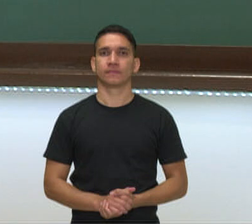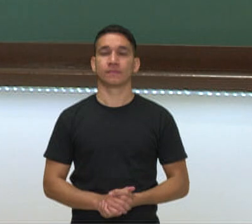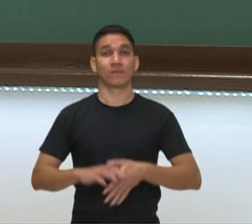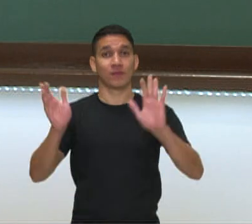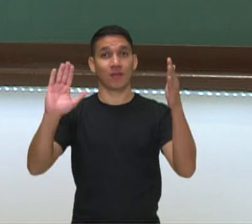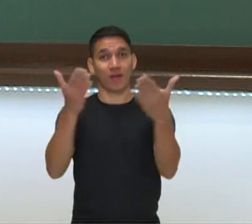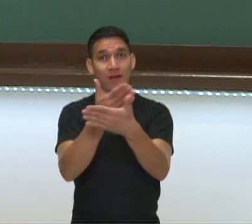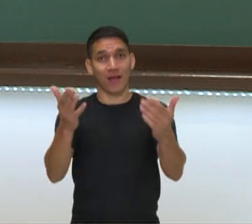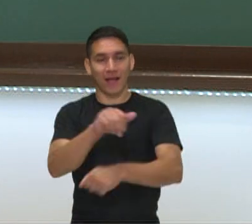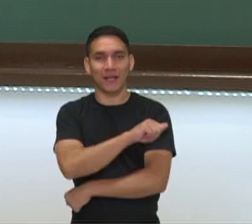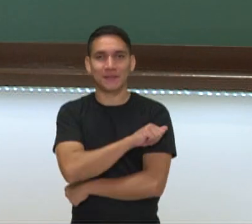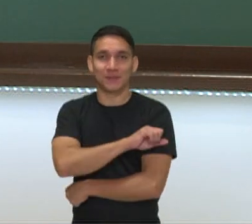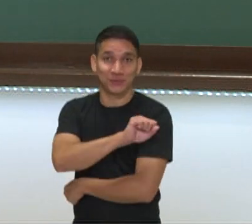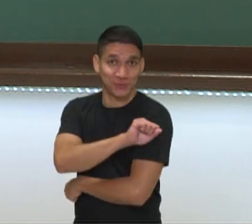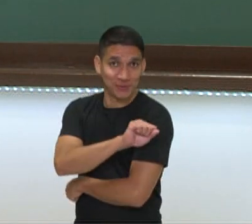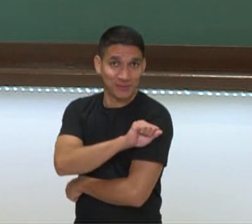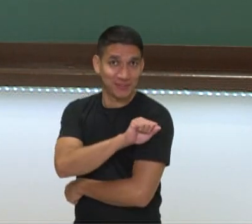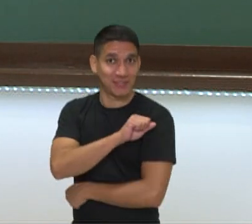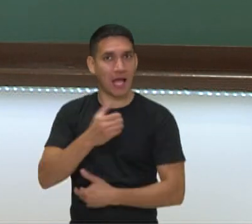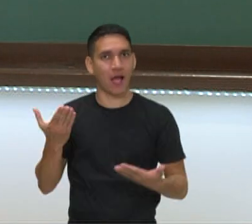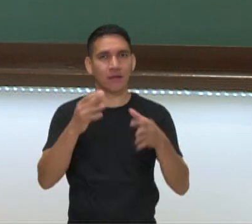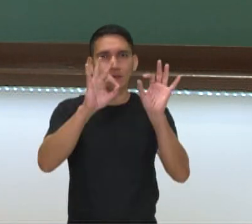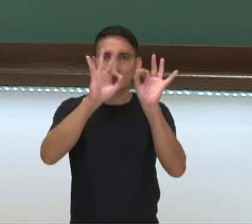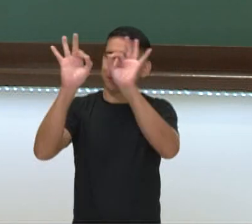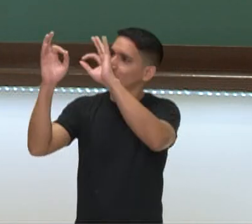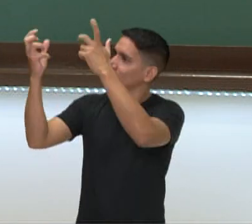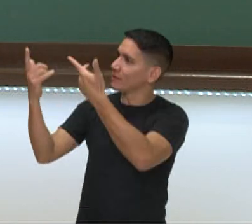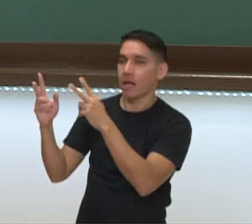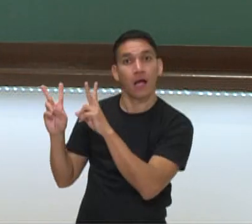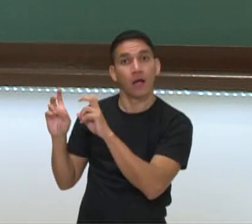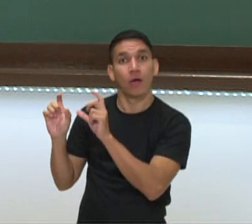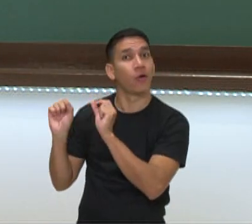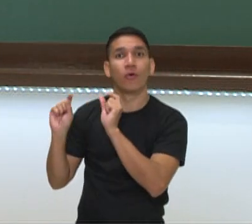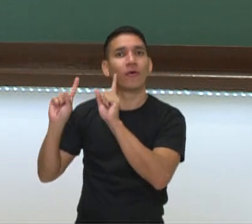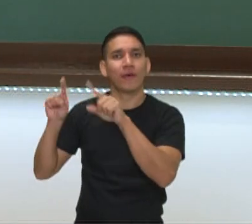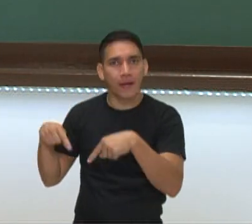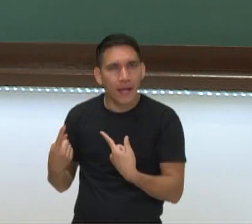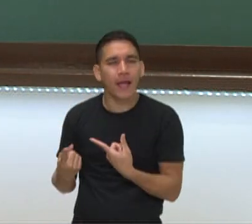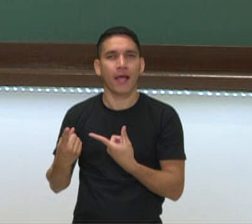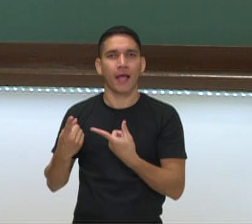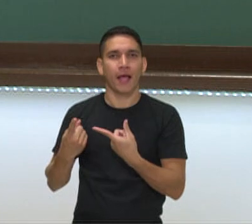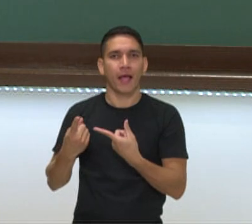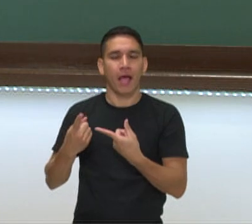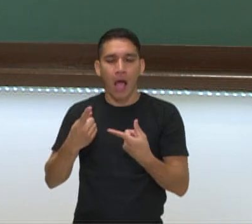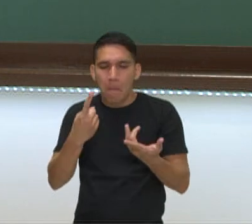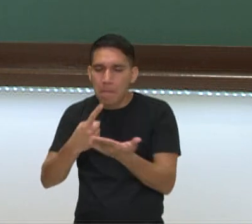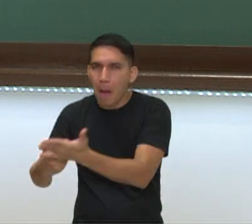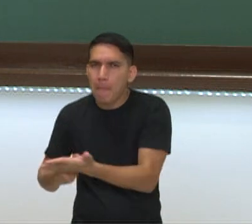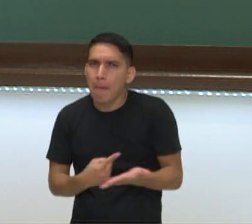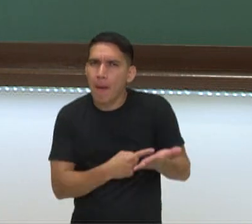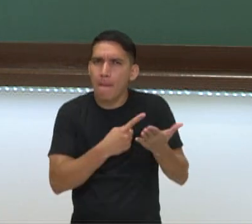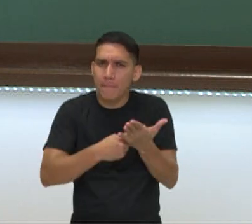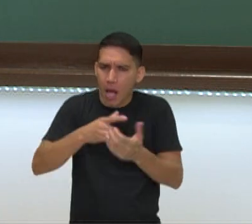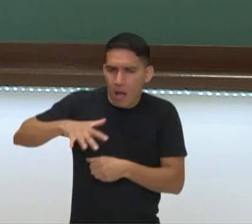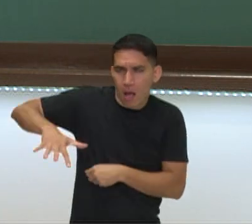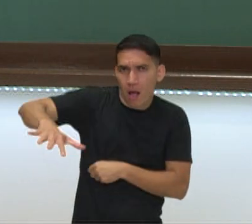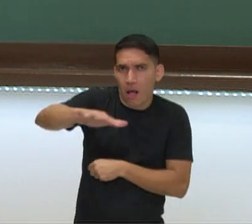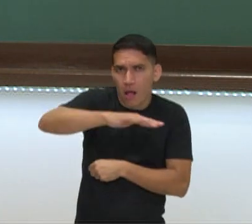Olá, estudantes do oitavo ano! Nesse vídeo nós vamos falar sobre geopolítica e a questão